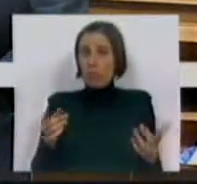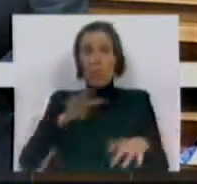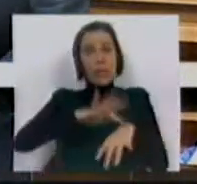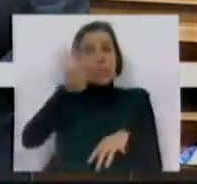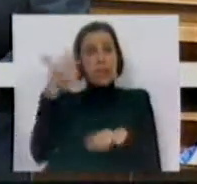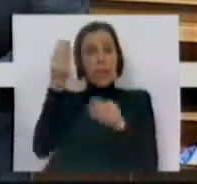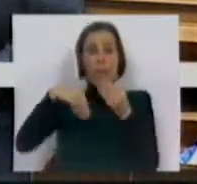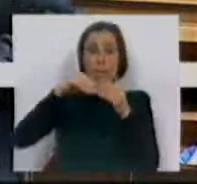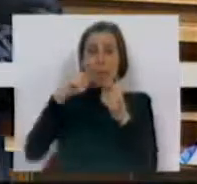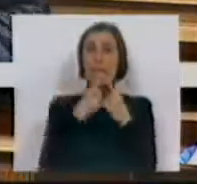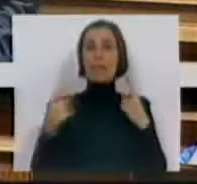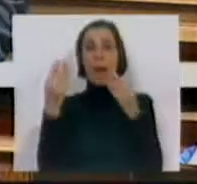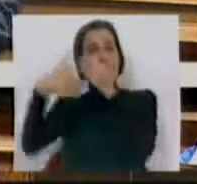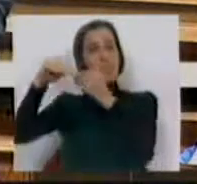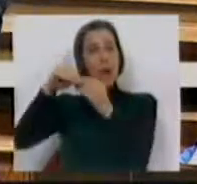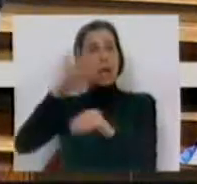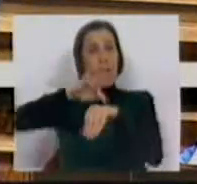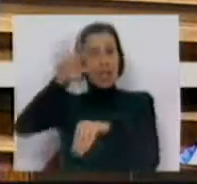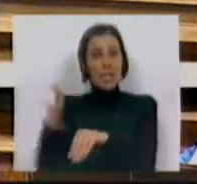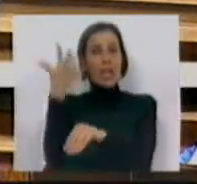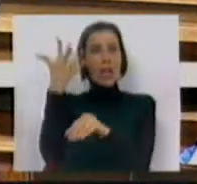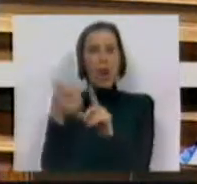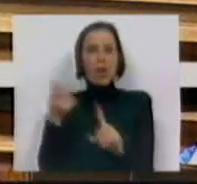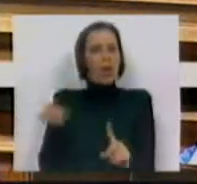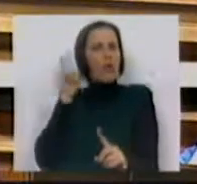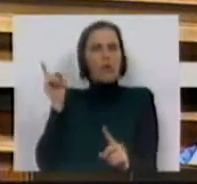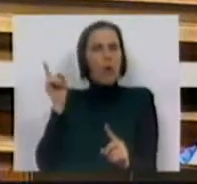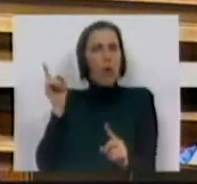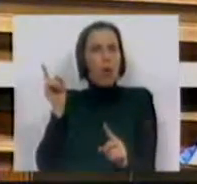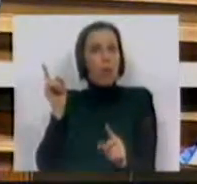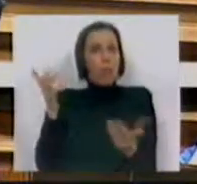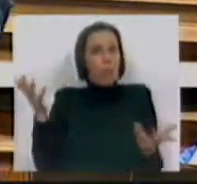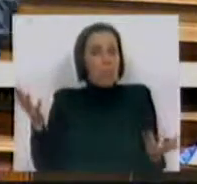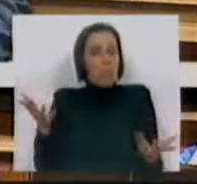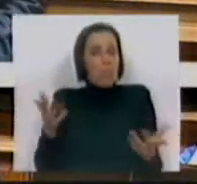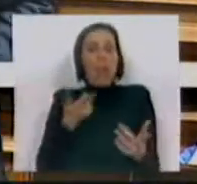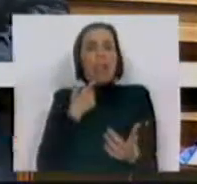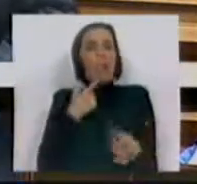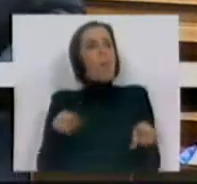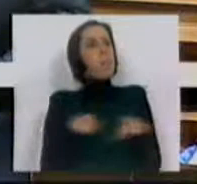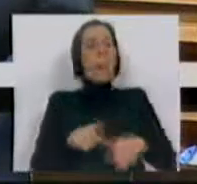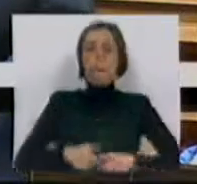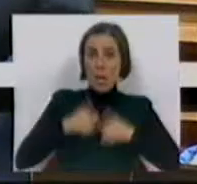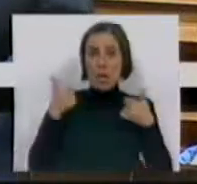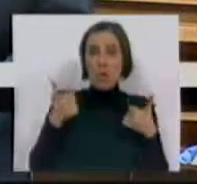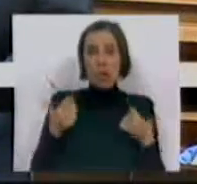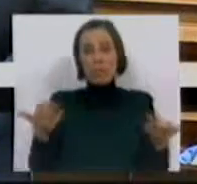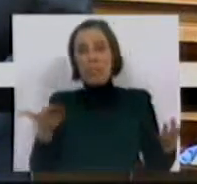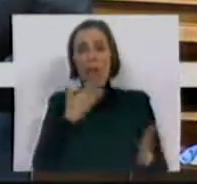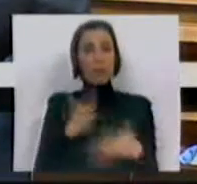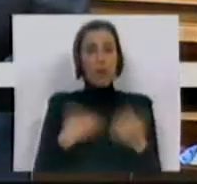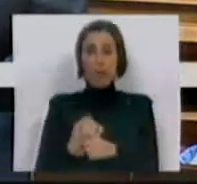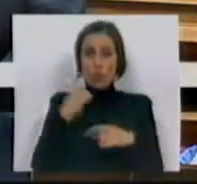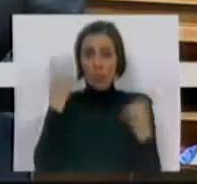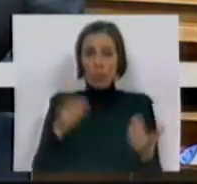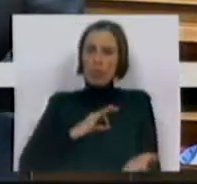5 horas por semana a mais, não são sinónimo de melhoria da eficiência